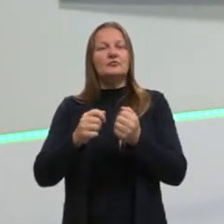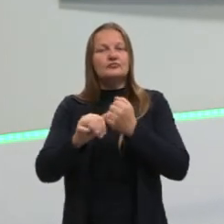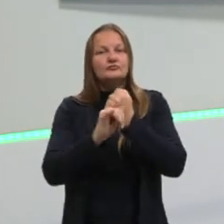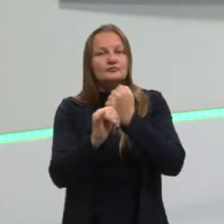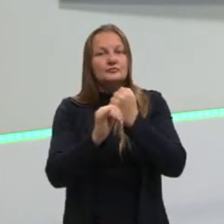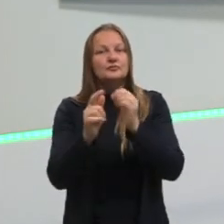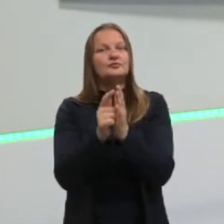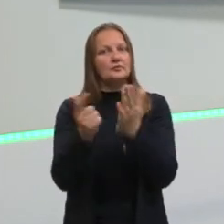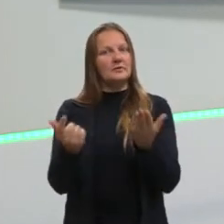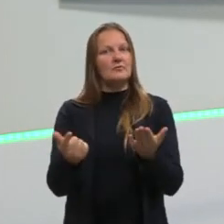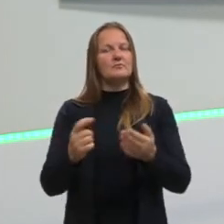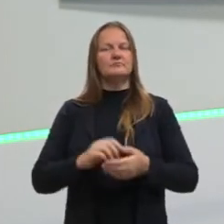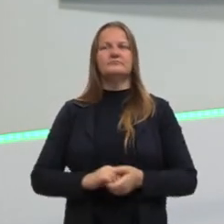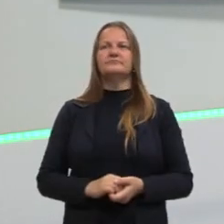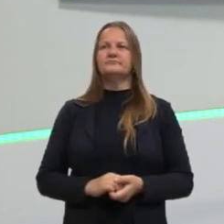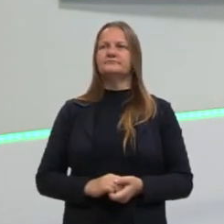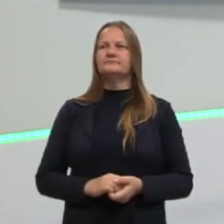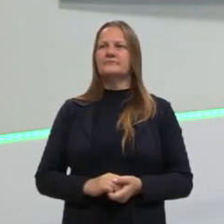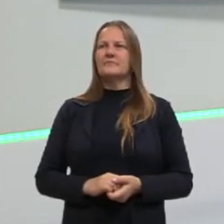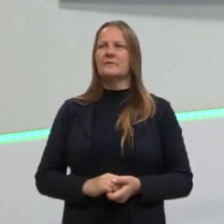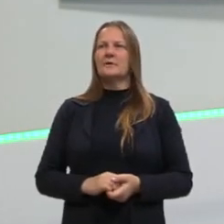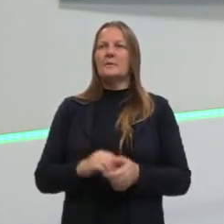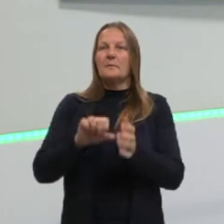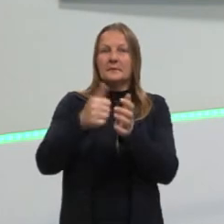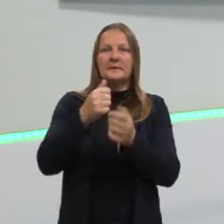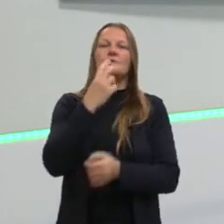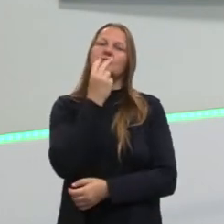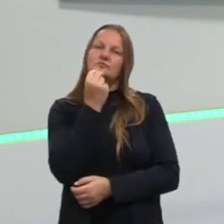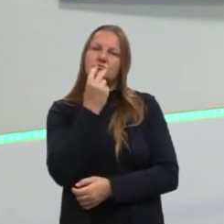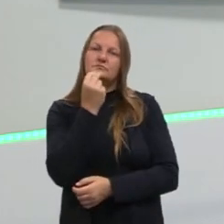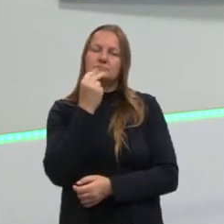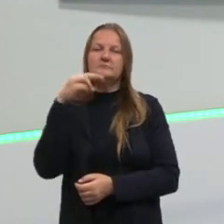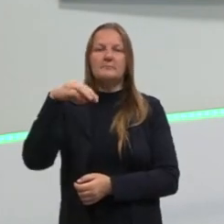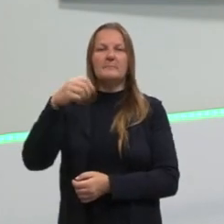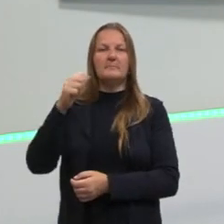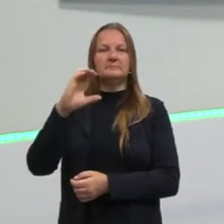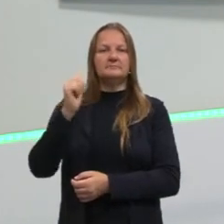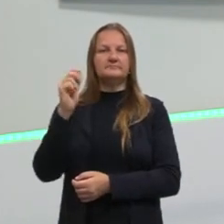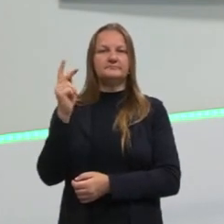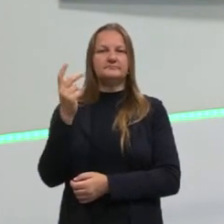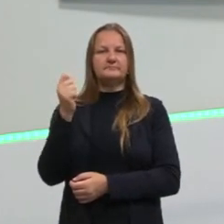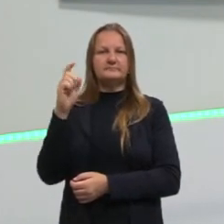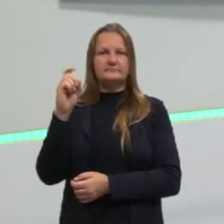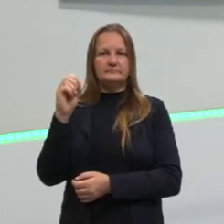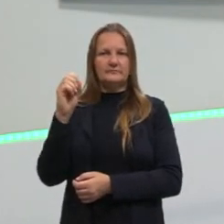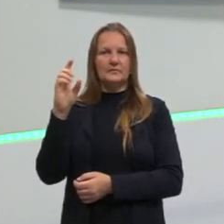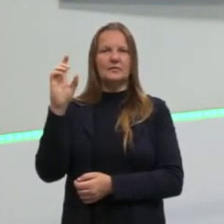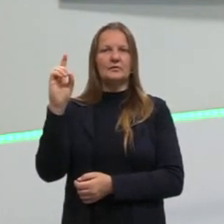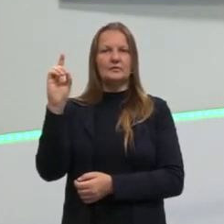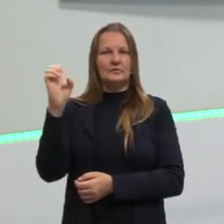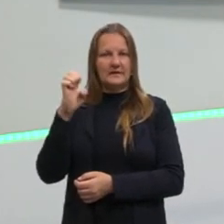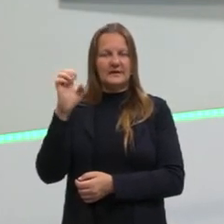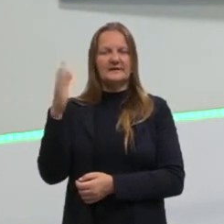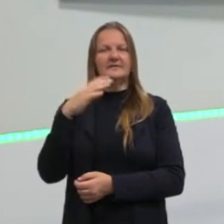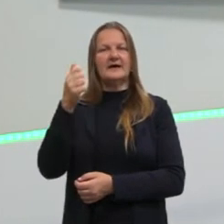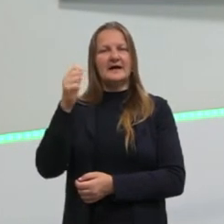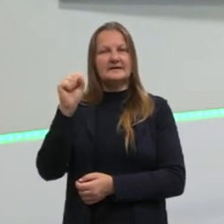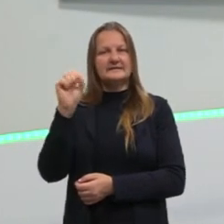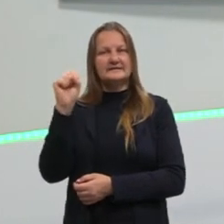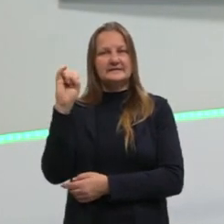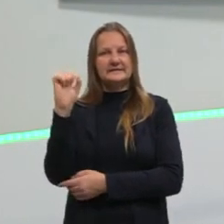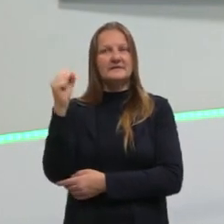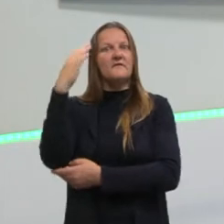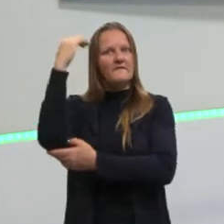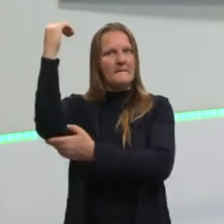jornalismo. O primeiro, como eu comentei, o Machado de Assis, que eu não preciso falar muito, porque o Machado